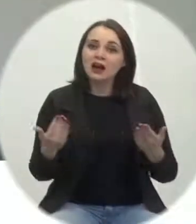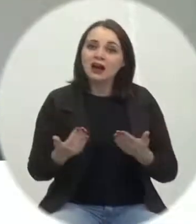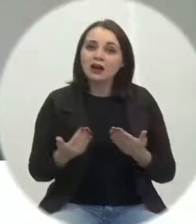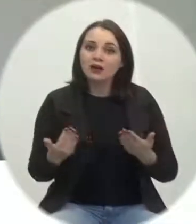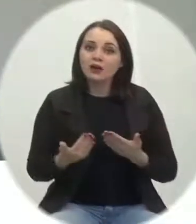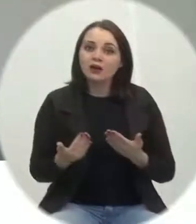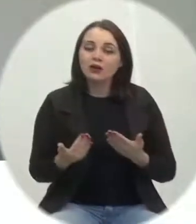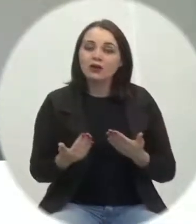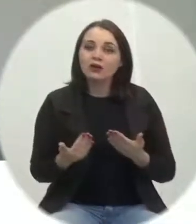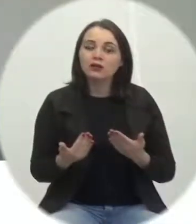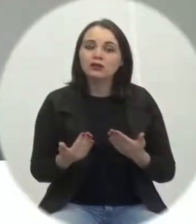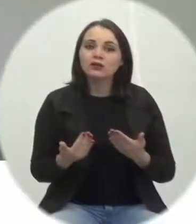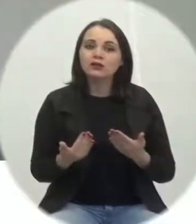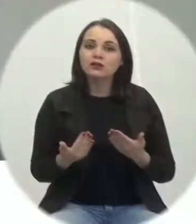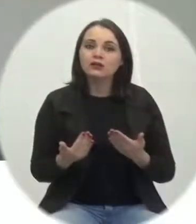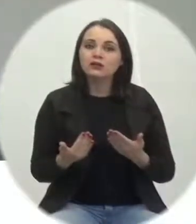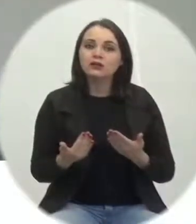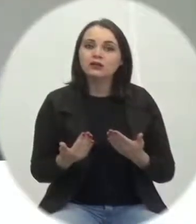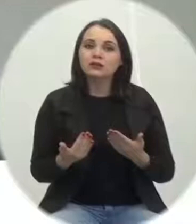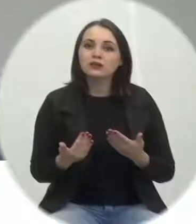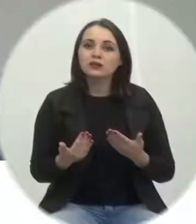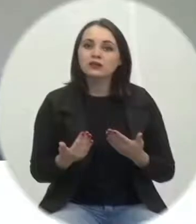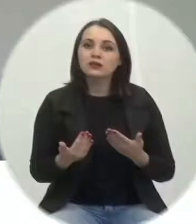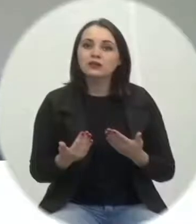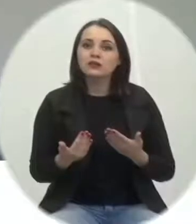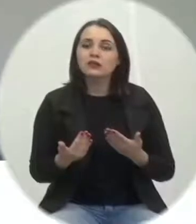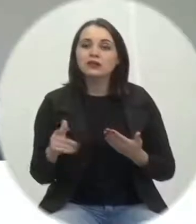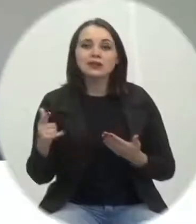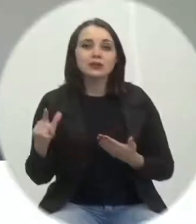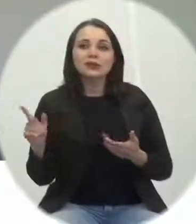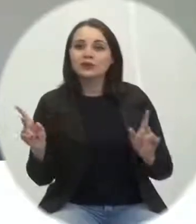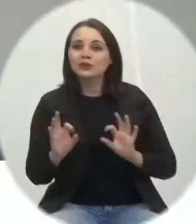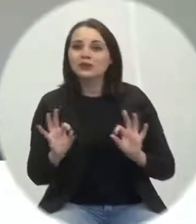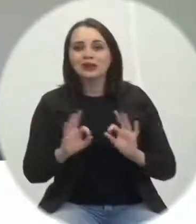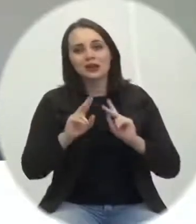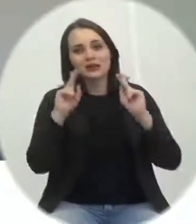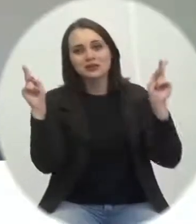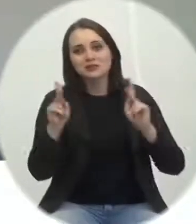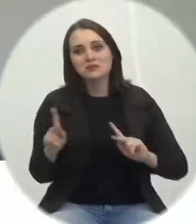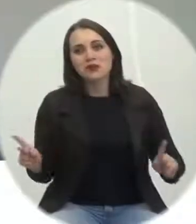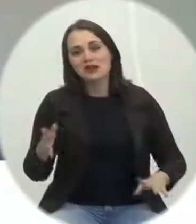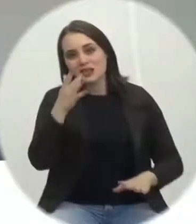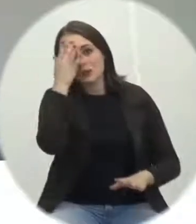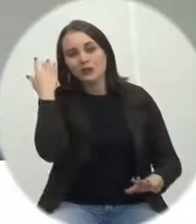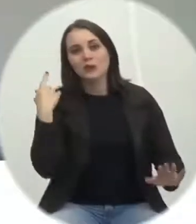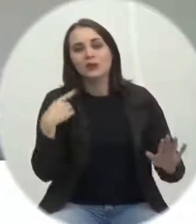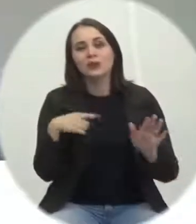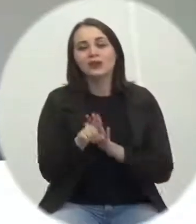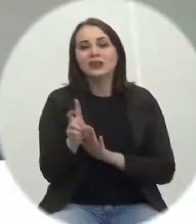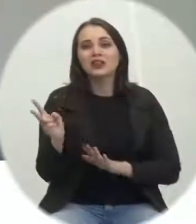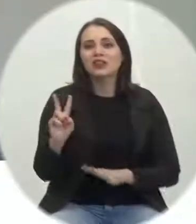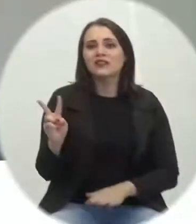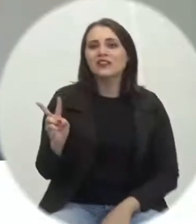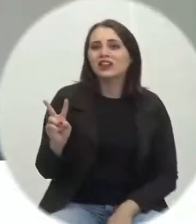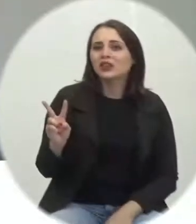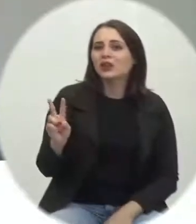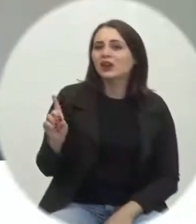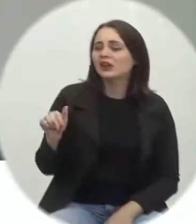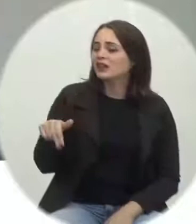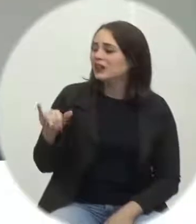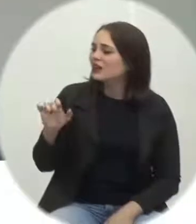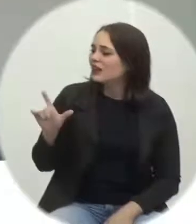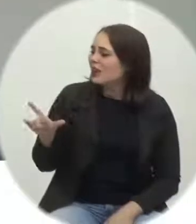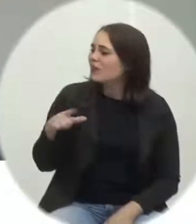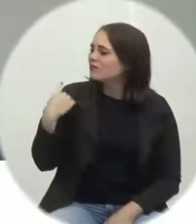nos deixando um pouco sem paz e as pessoas perguntando vereador Daniel, será que